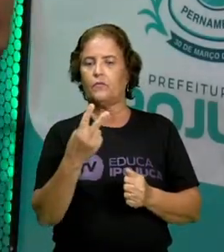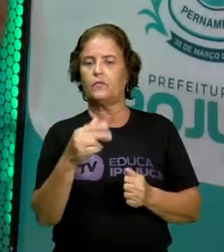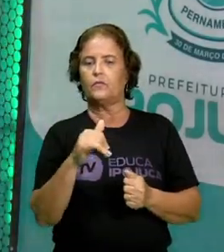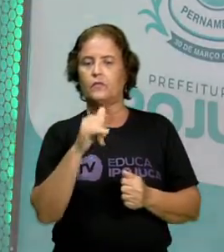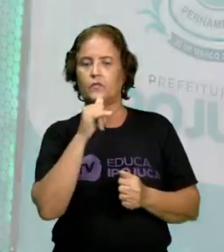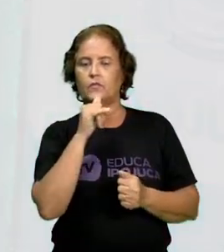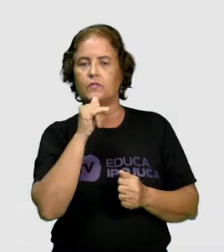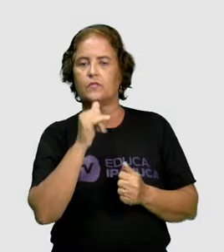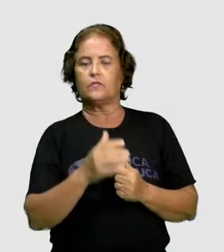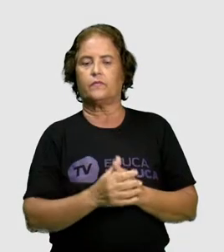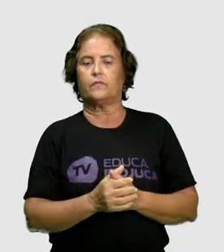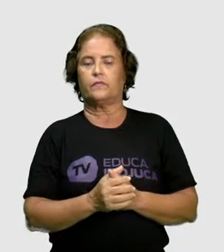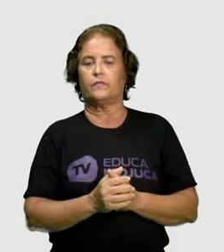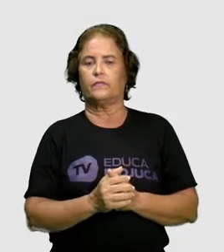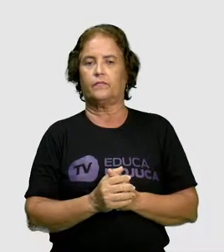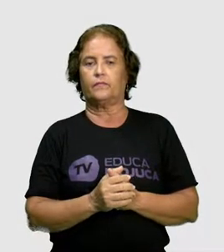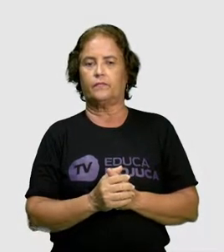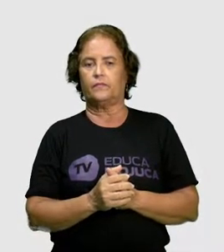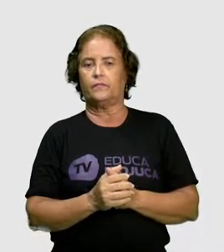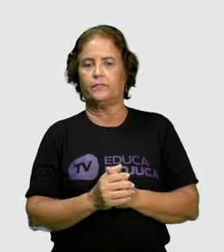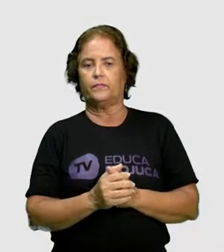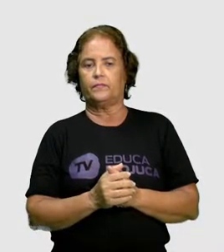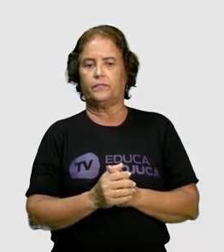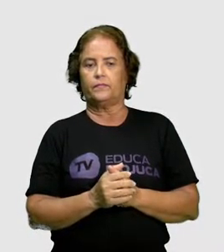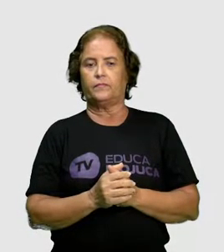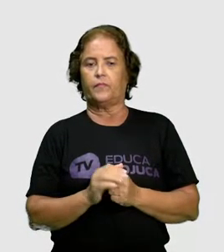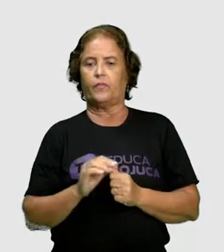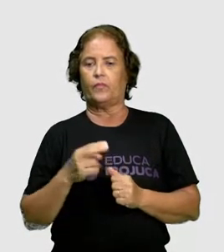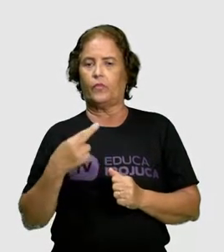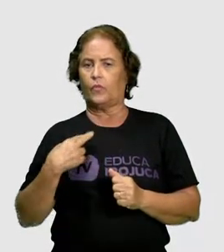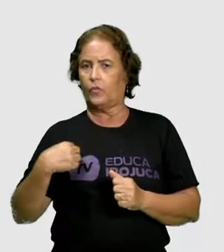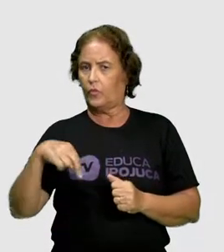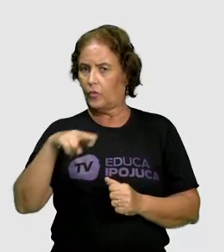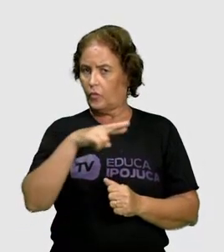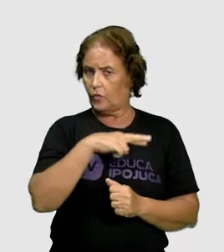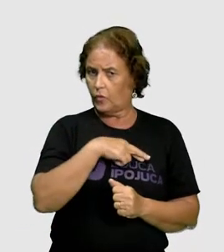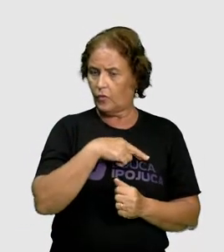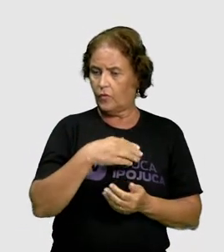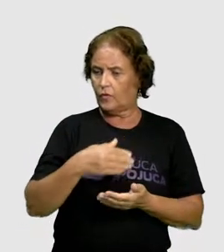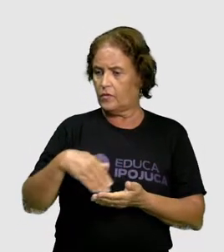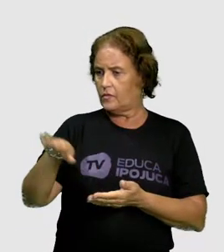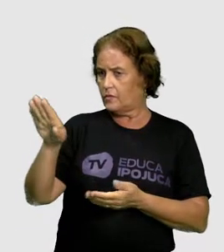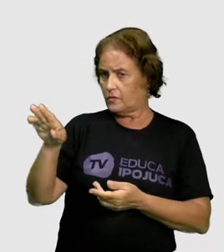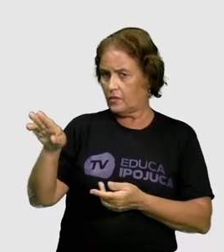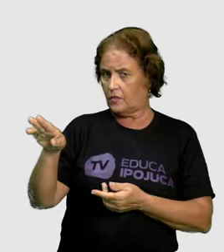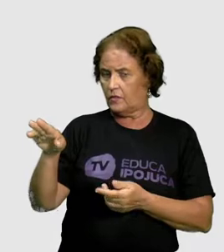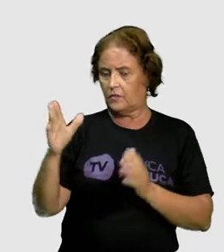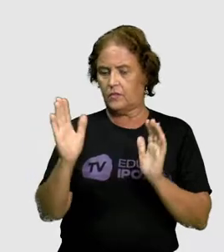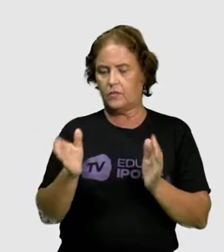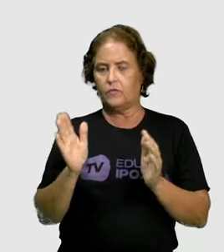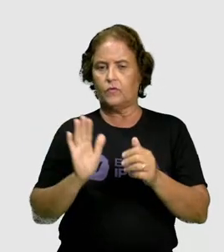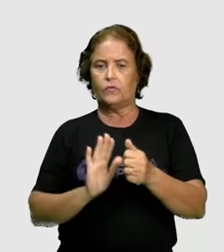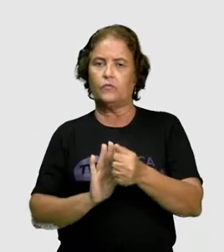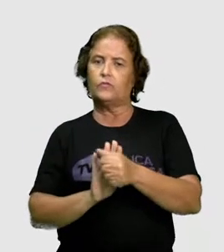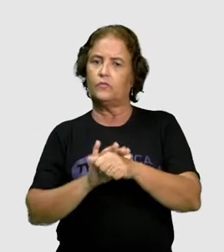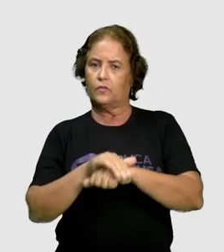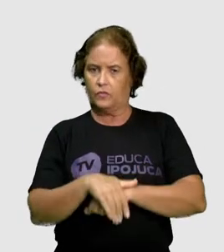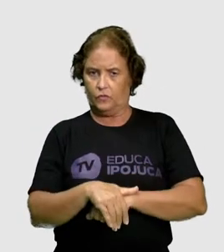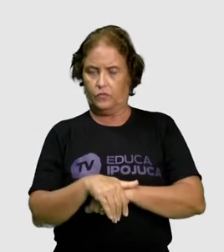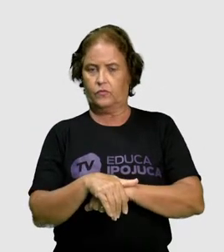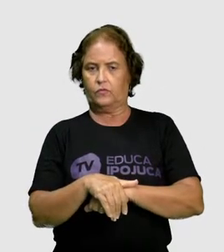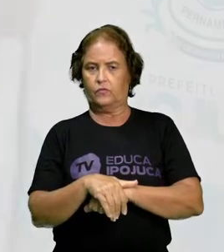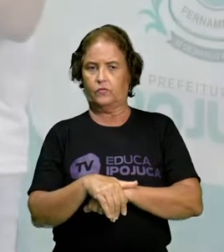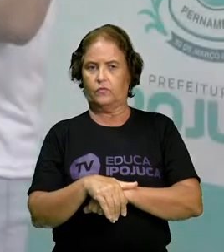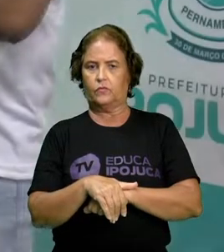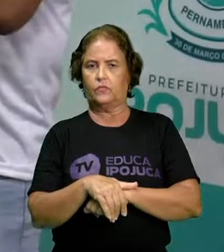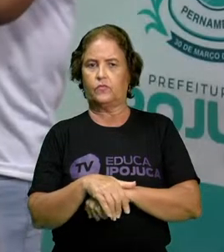We will go out tonight. Nós sairemos hoje à noite. A mesma estrutura